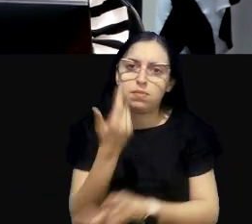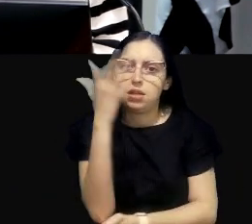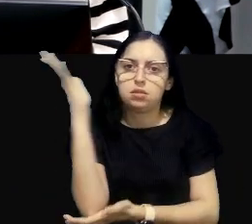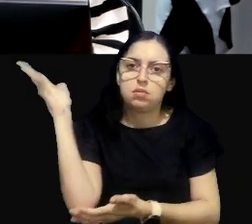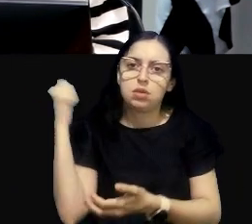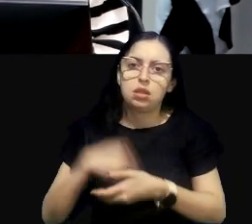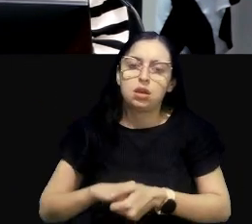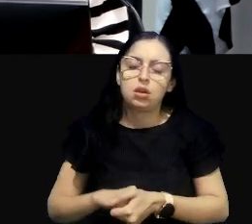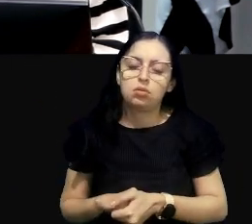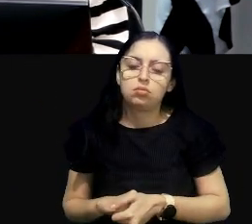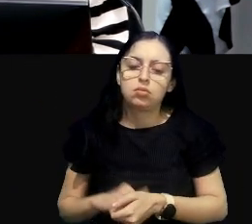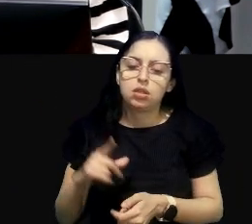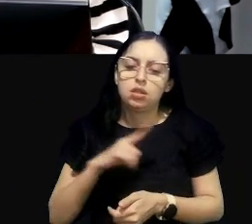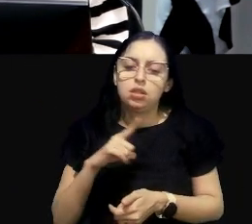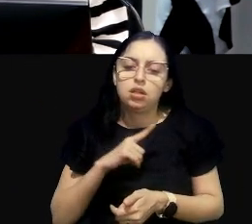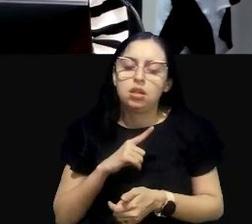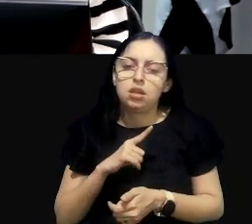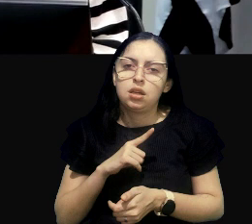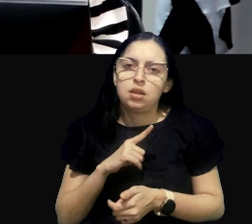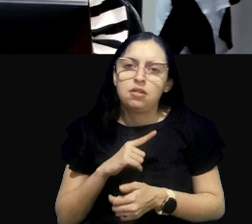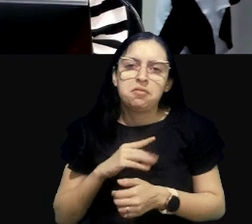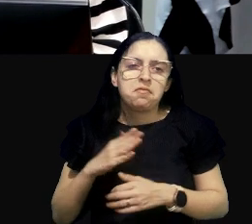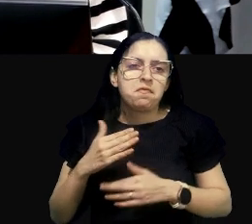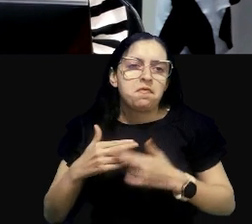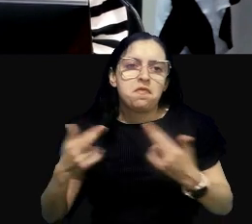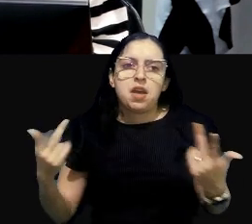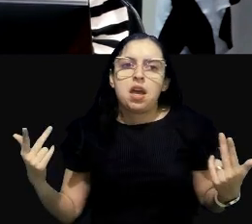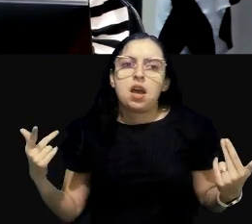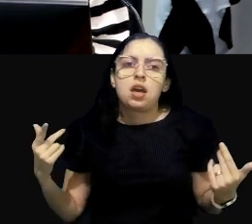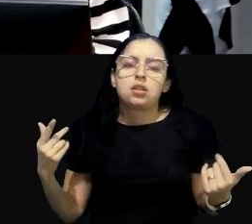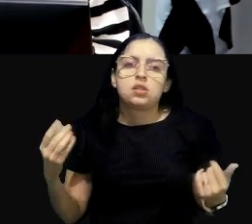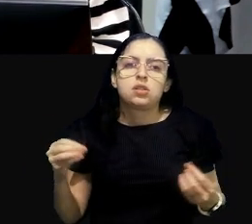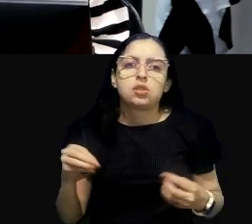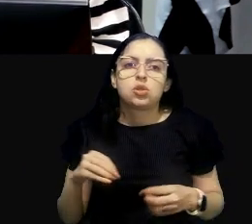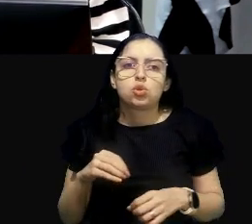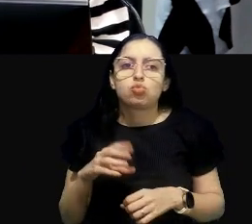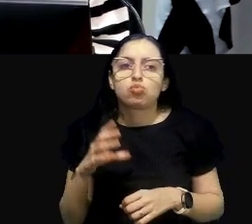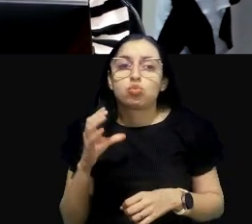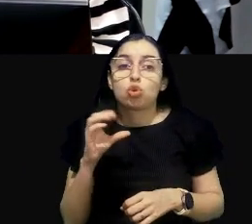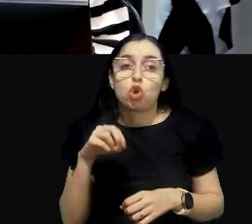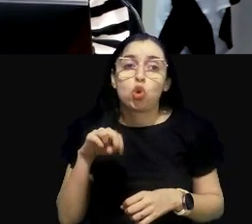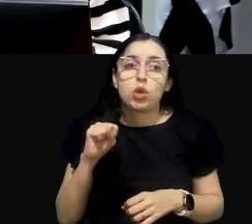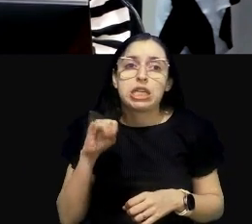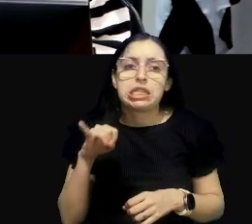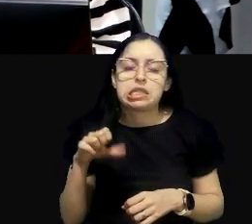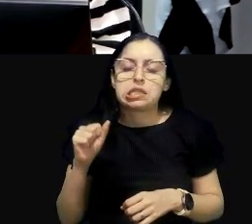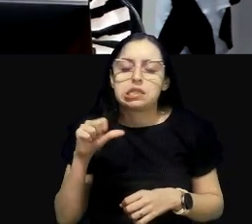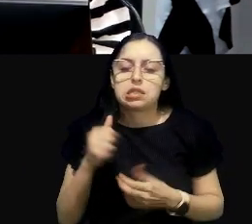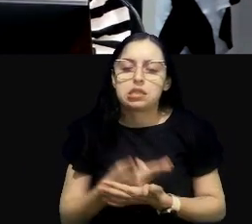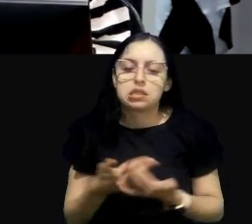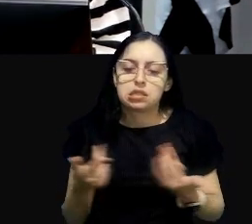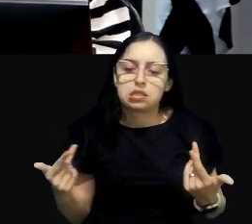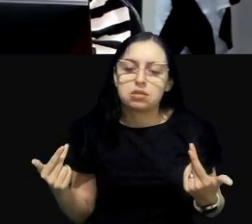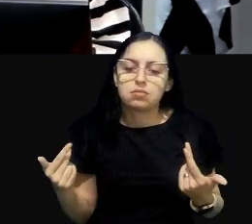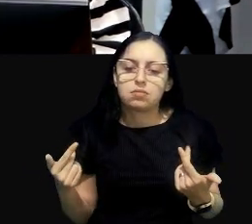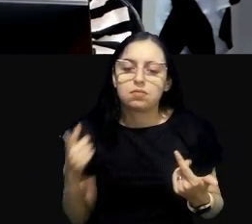gente vem se deparando com várias situações e faz a gente